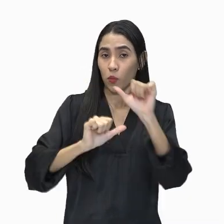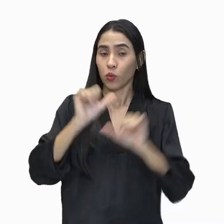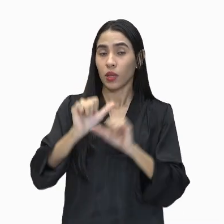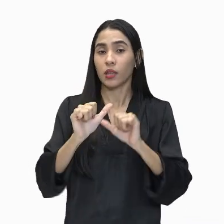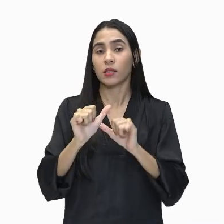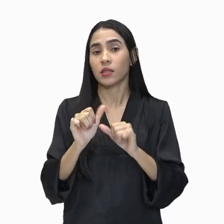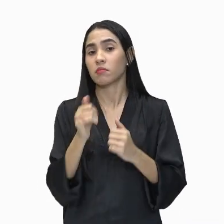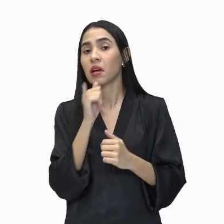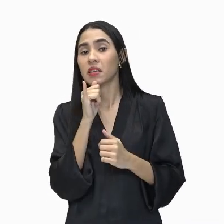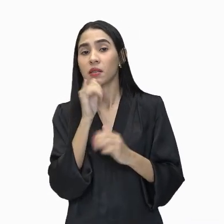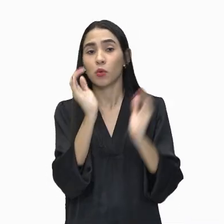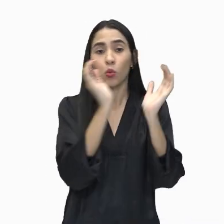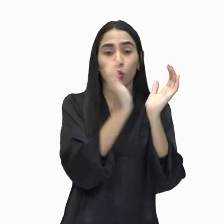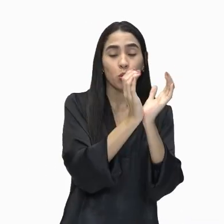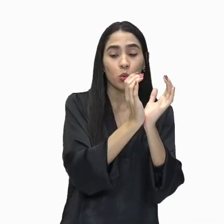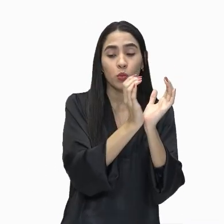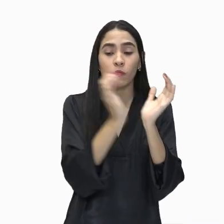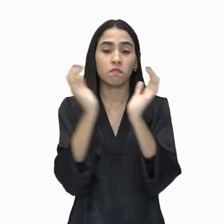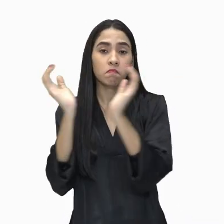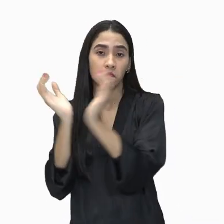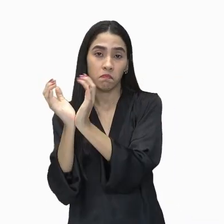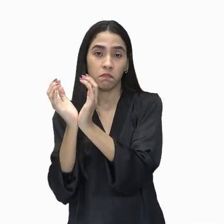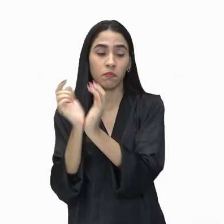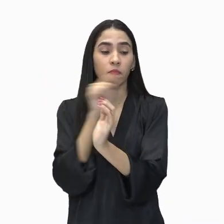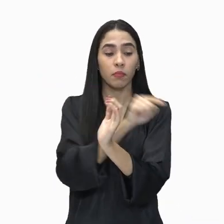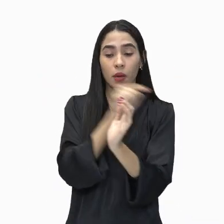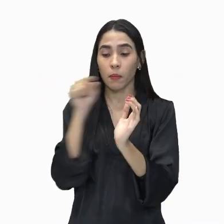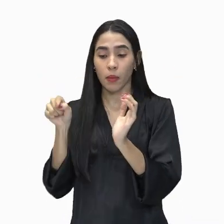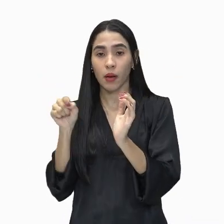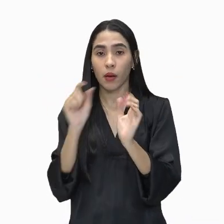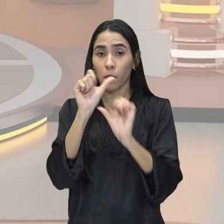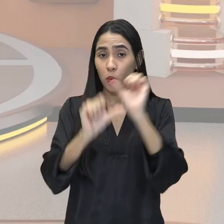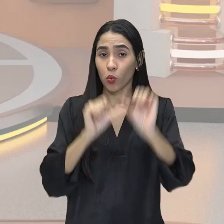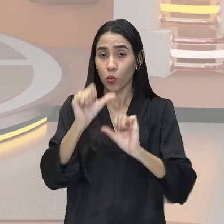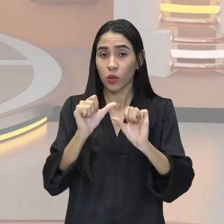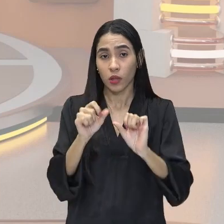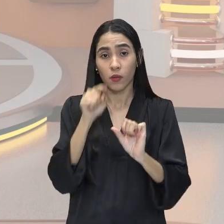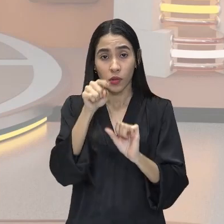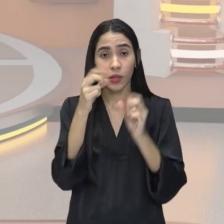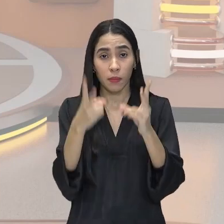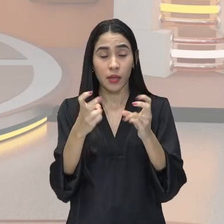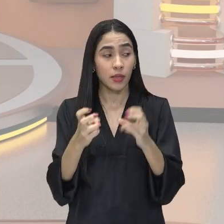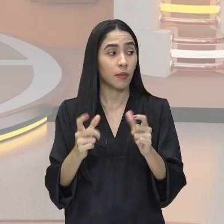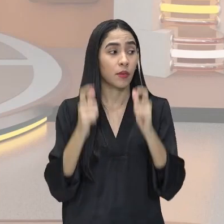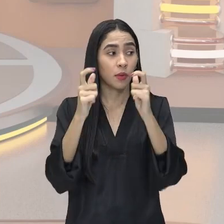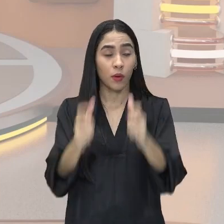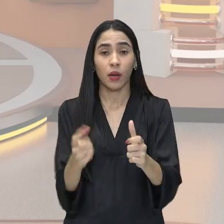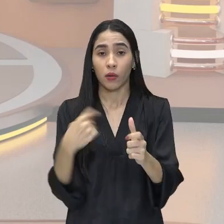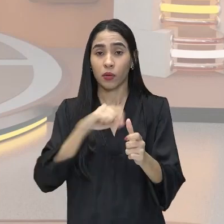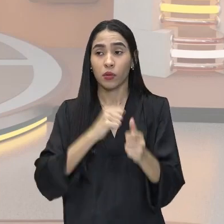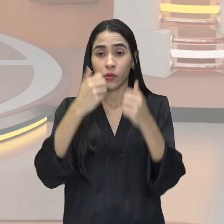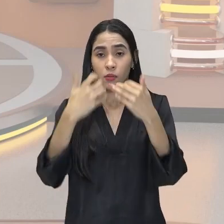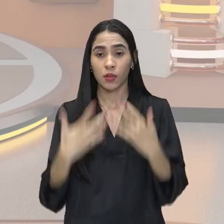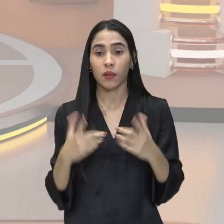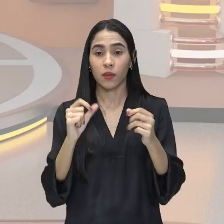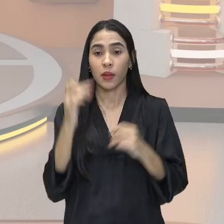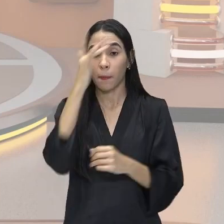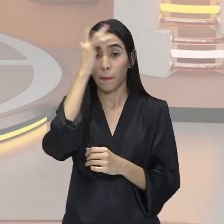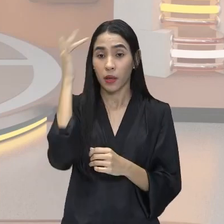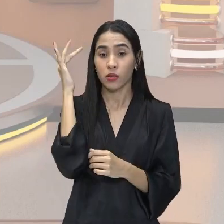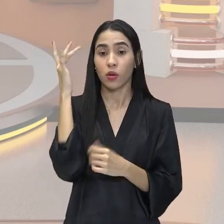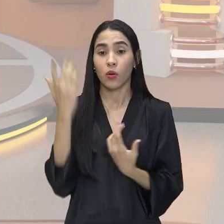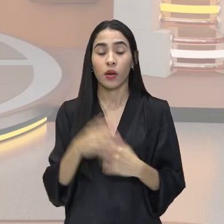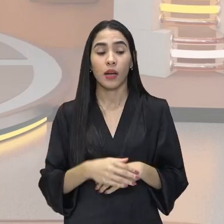de uma classe para a outra. Vejam que este local que nós falávamos é a pessoa que